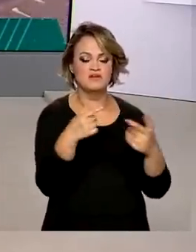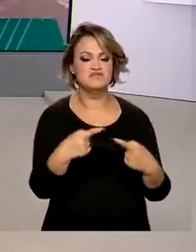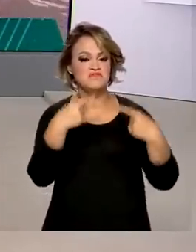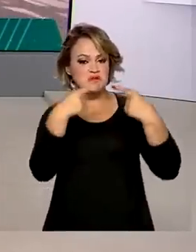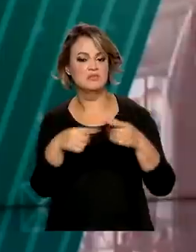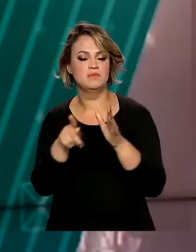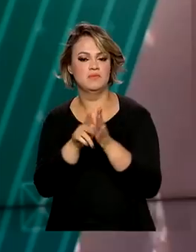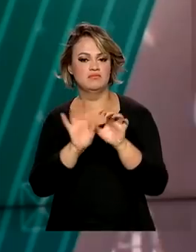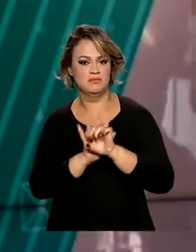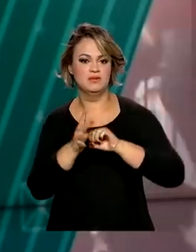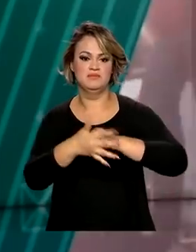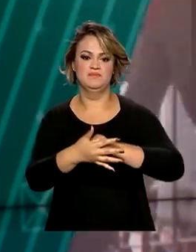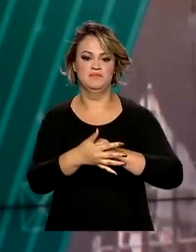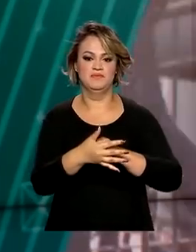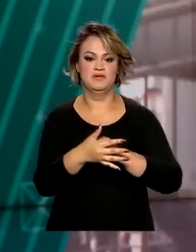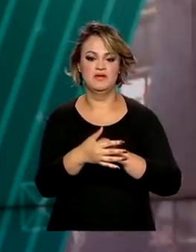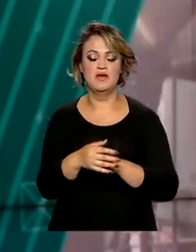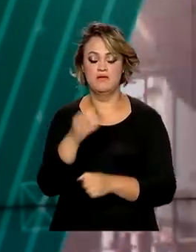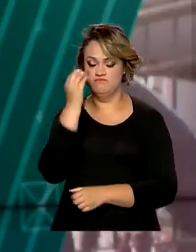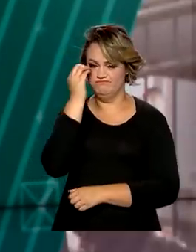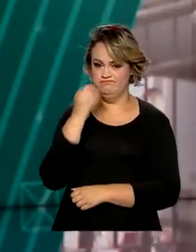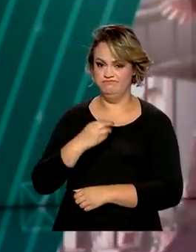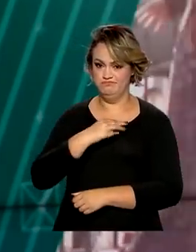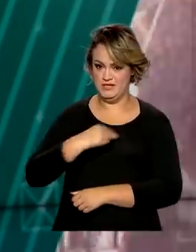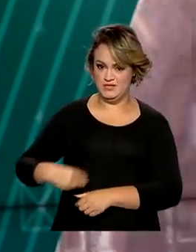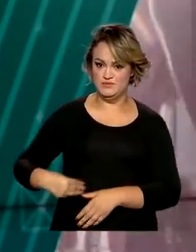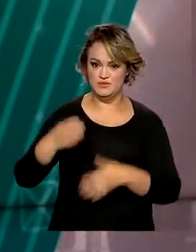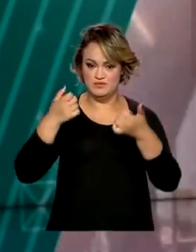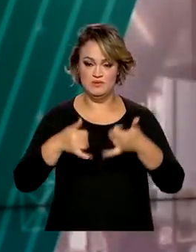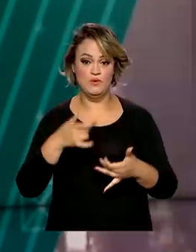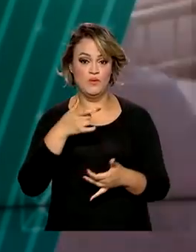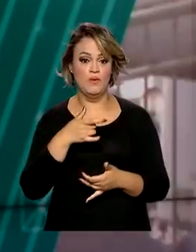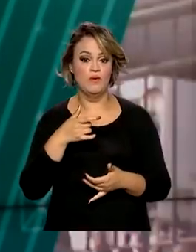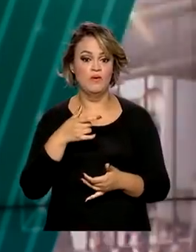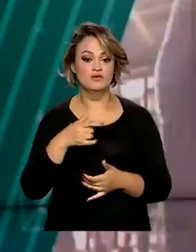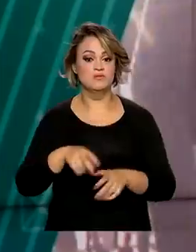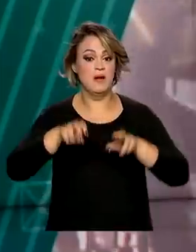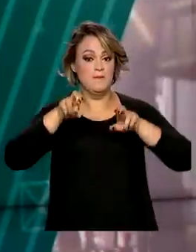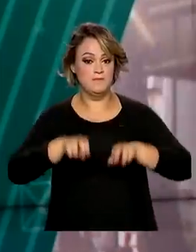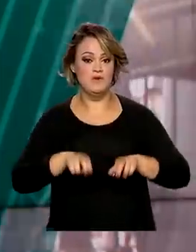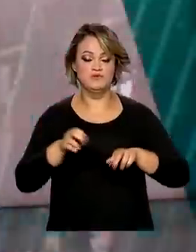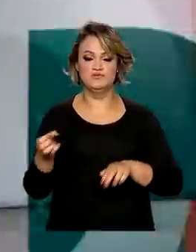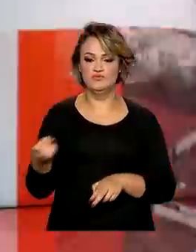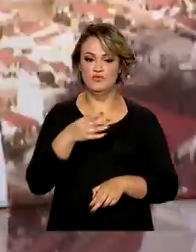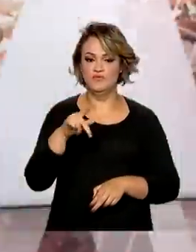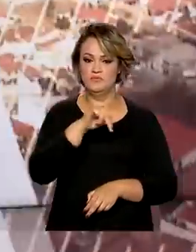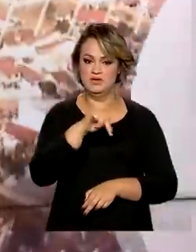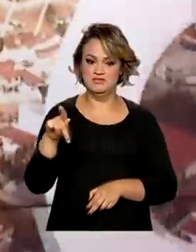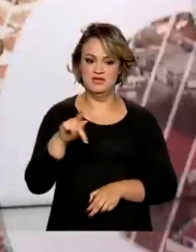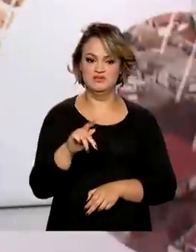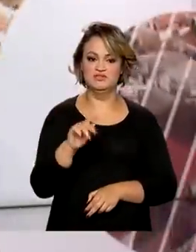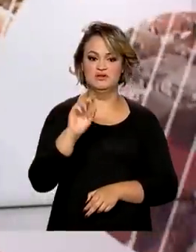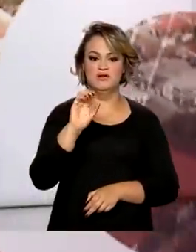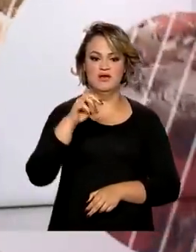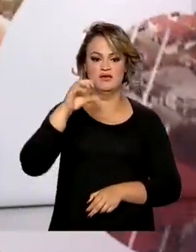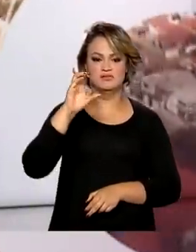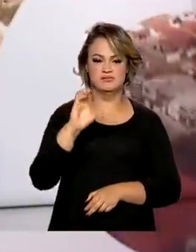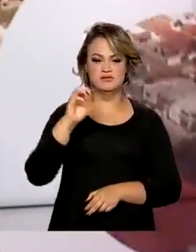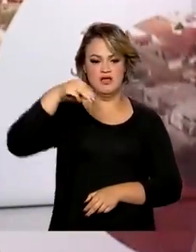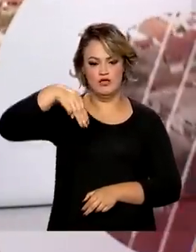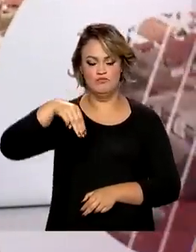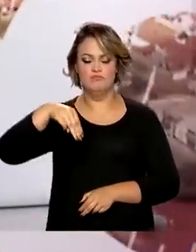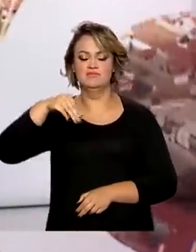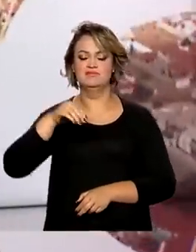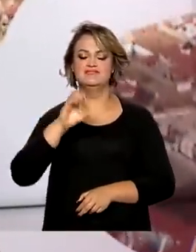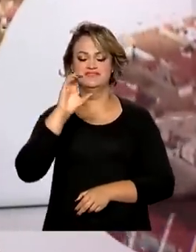pandemia. A afirmação de Paulo Guedes ocorreu durante a posse de João Pedro Nascimento, o novo presidente da Comissão de Valores